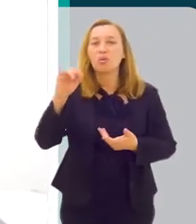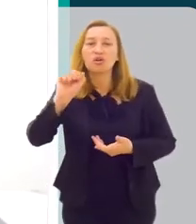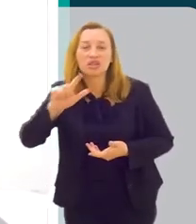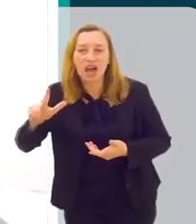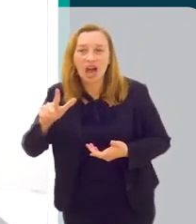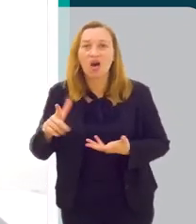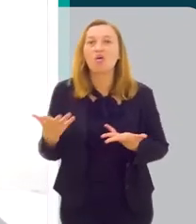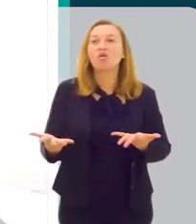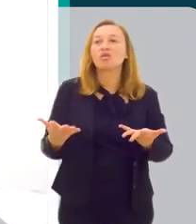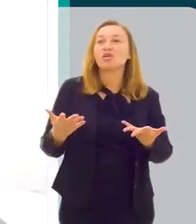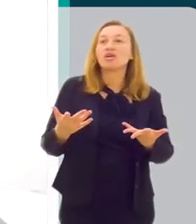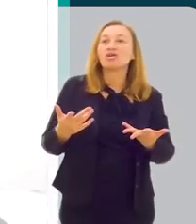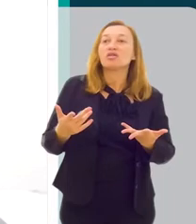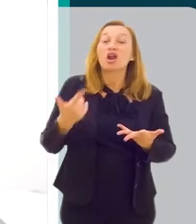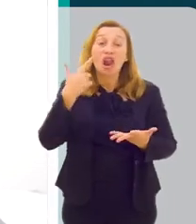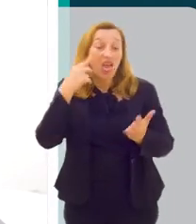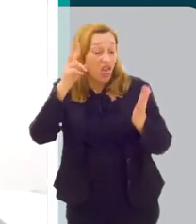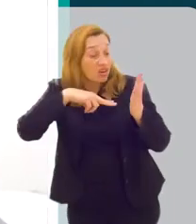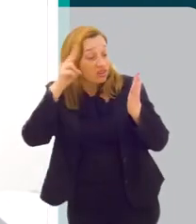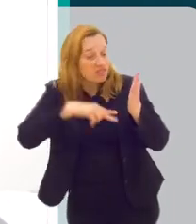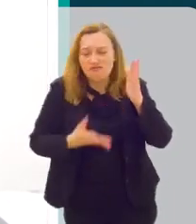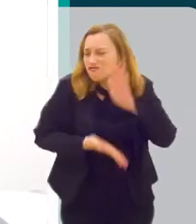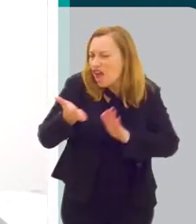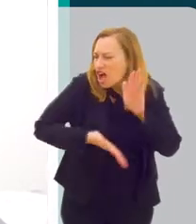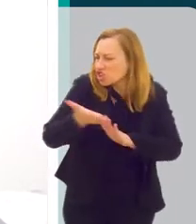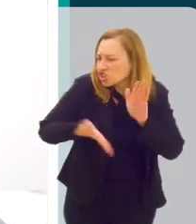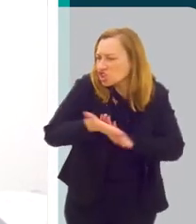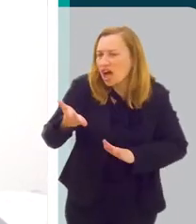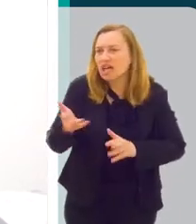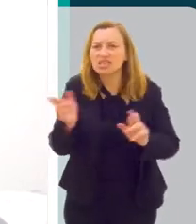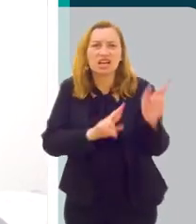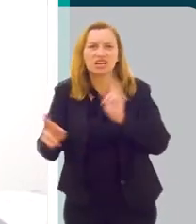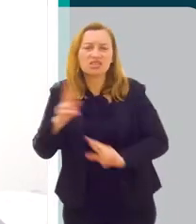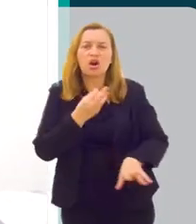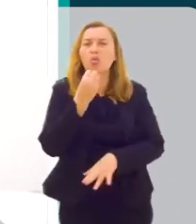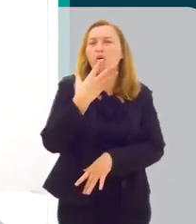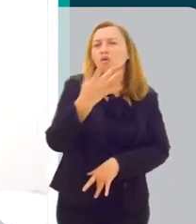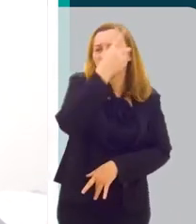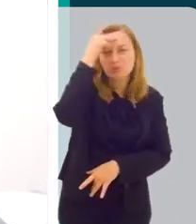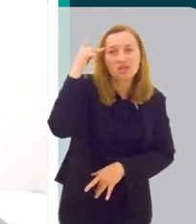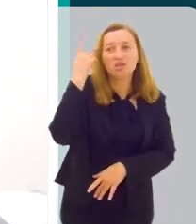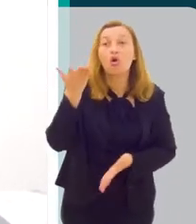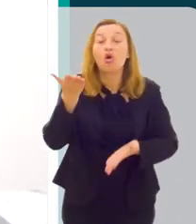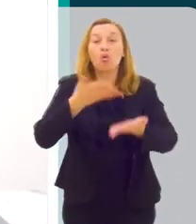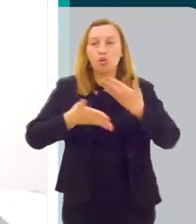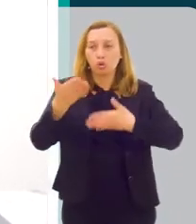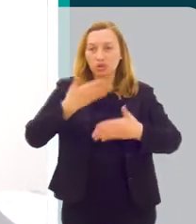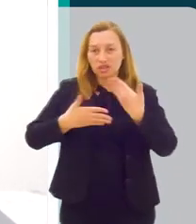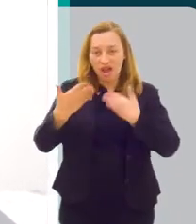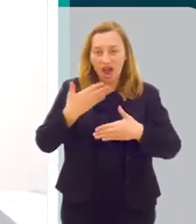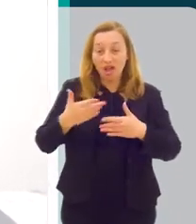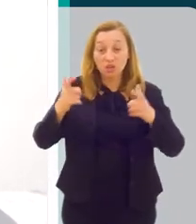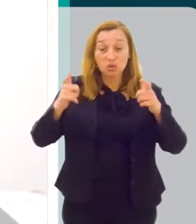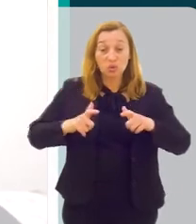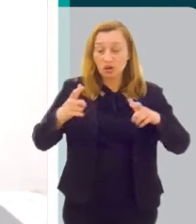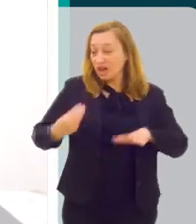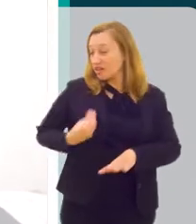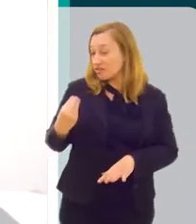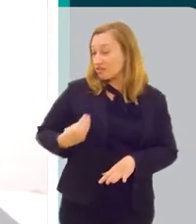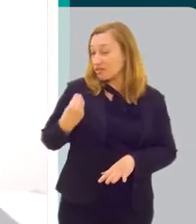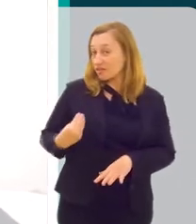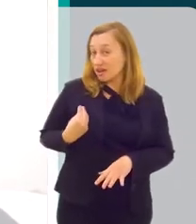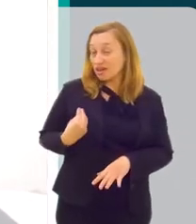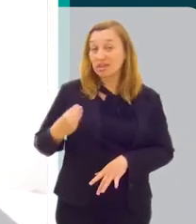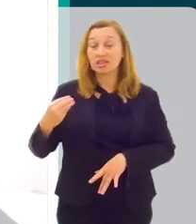nossa reposição hormonal. Vamos ler um bom livro, viajar, se relacionar com boas pessoas, cuidar do nosso